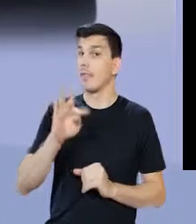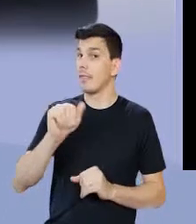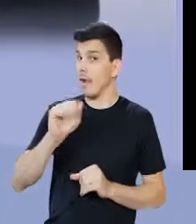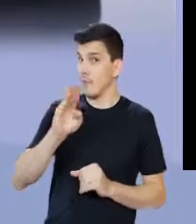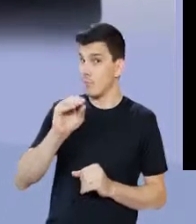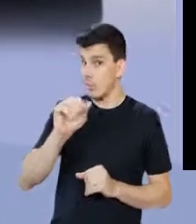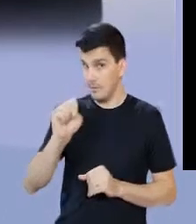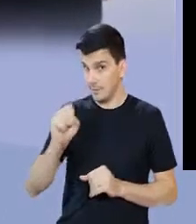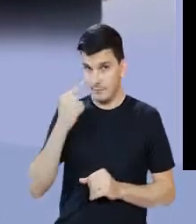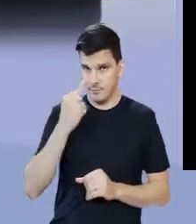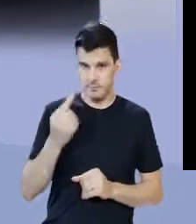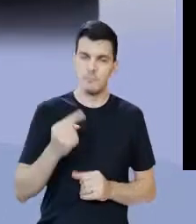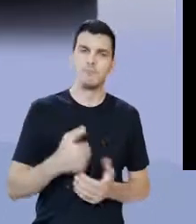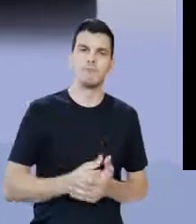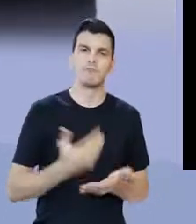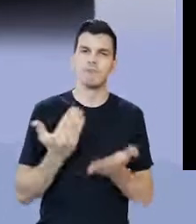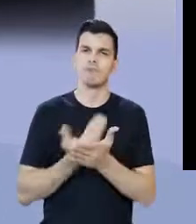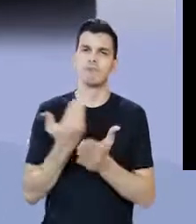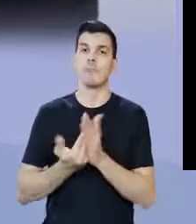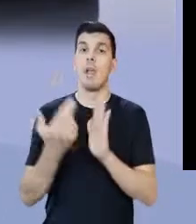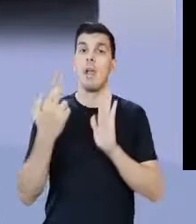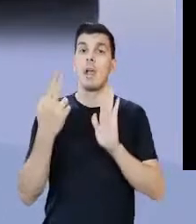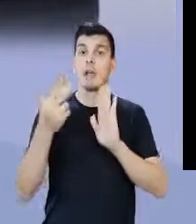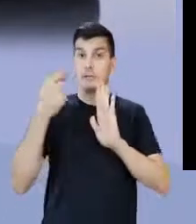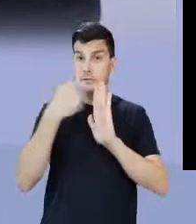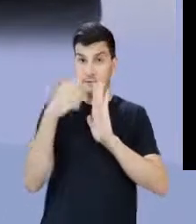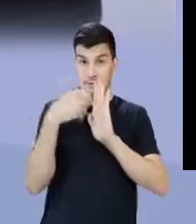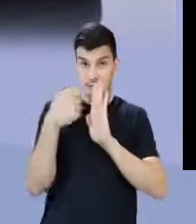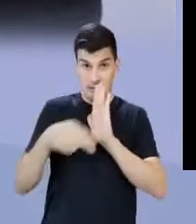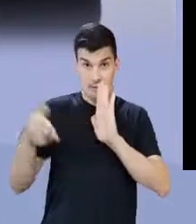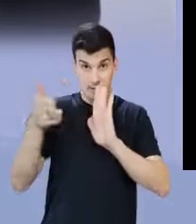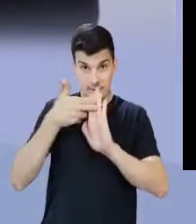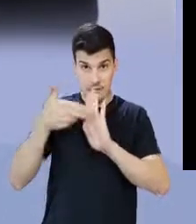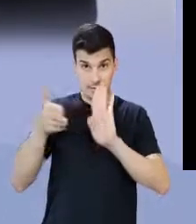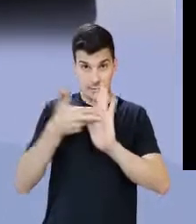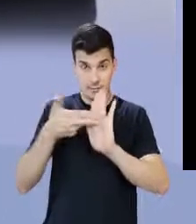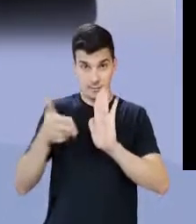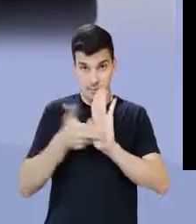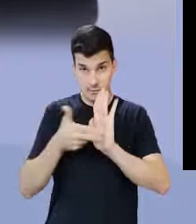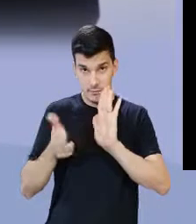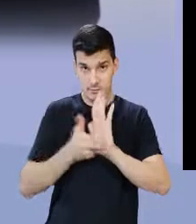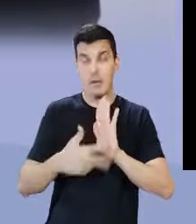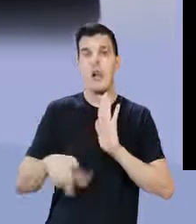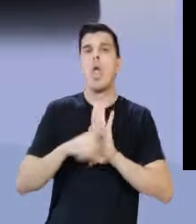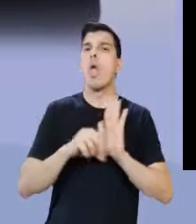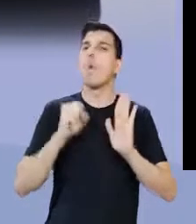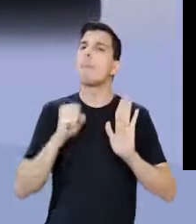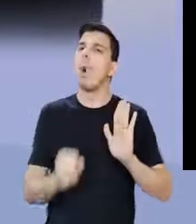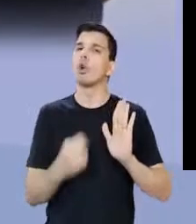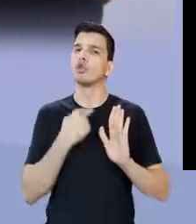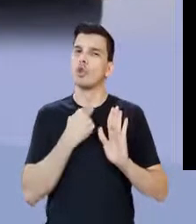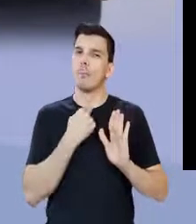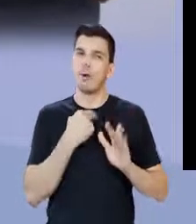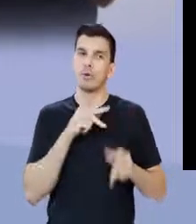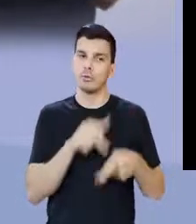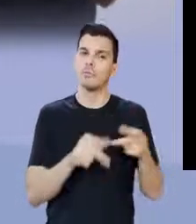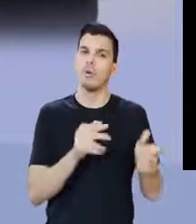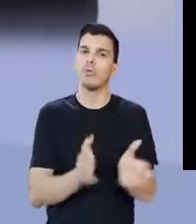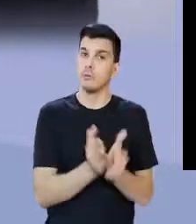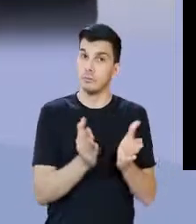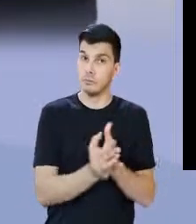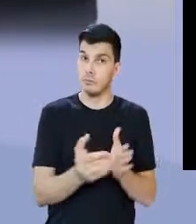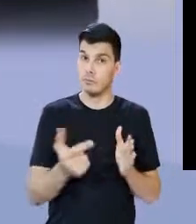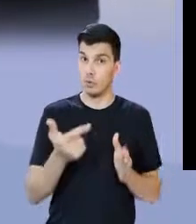etapas, a já sabe o que que é, lembra? aquilo que colocava, as leis que colocavam, né, como é que pode dizer, regalias para os